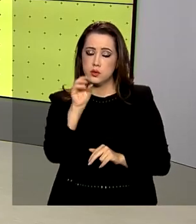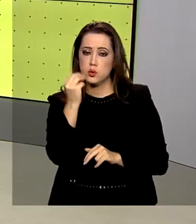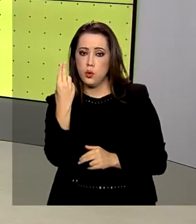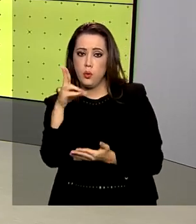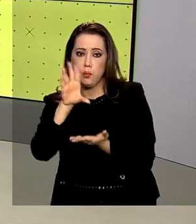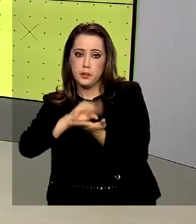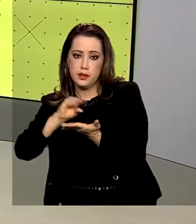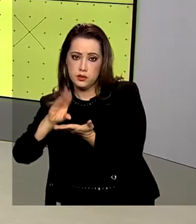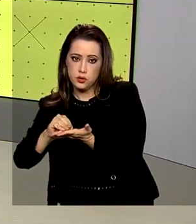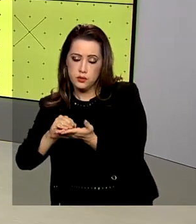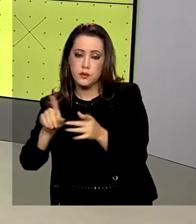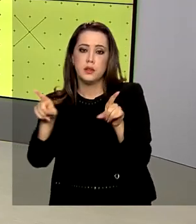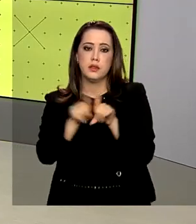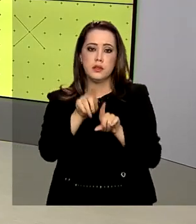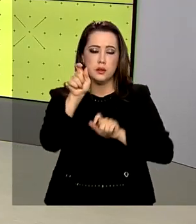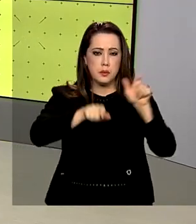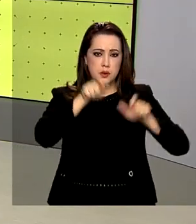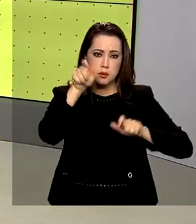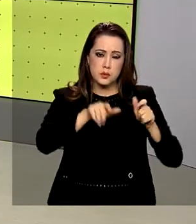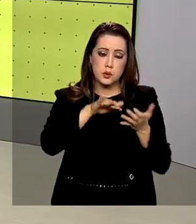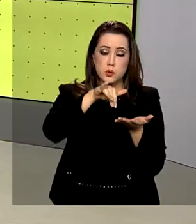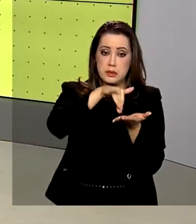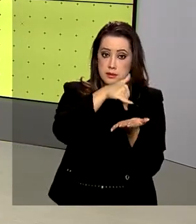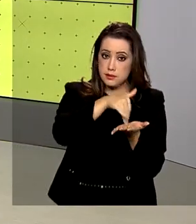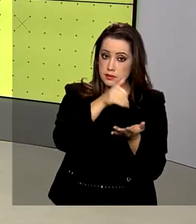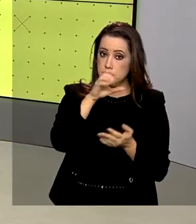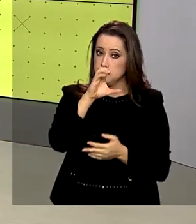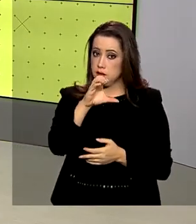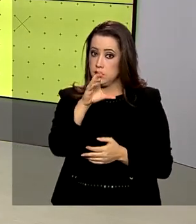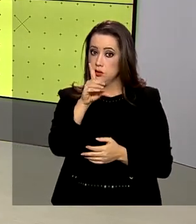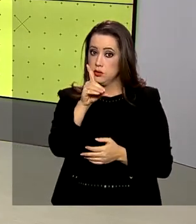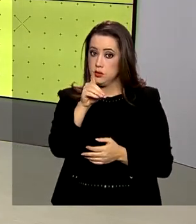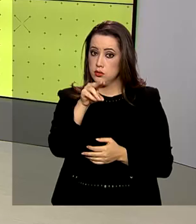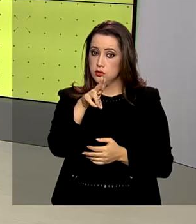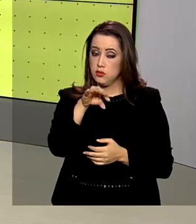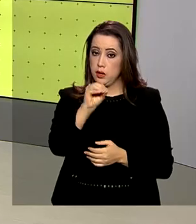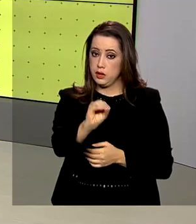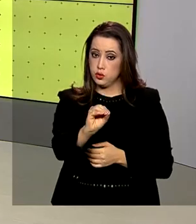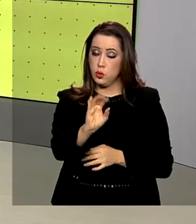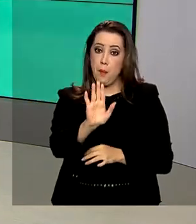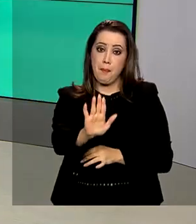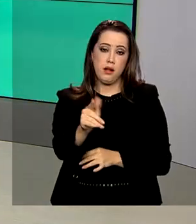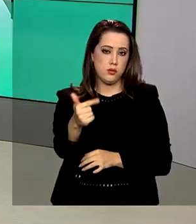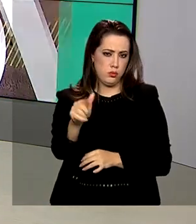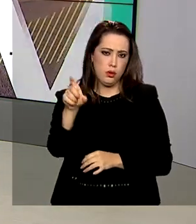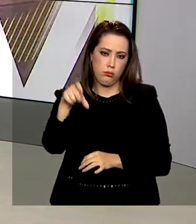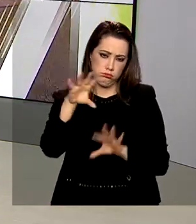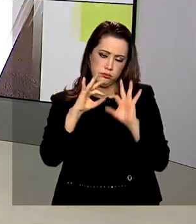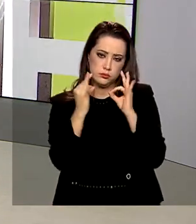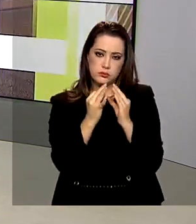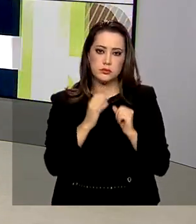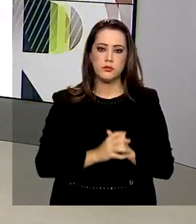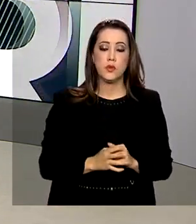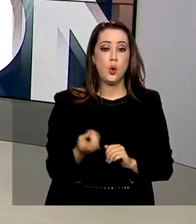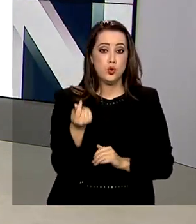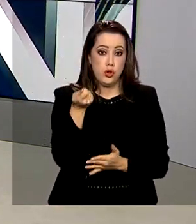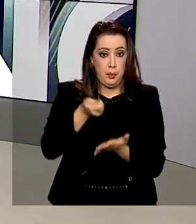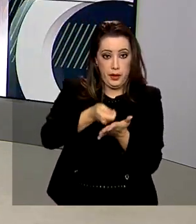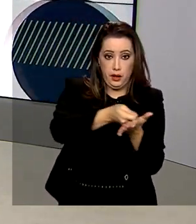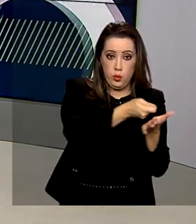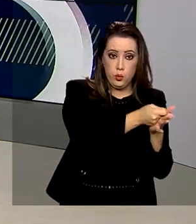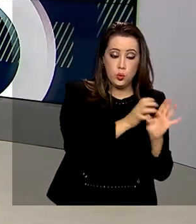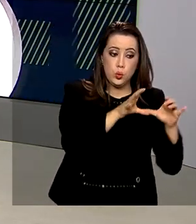site e do aplicativo, além daqueles que fazem parte do cadastro único, mas não recebem o Bolsa Família. O dinheiro será